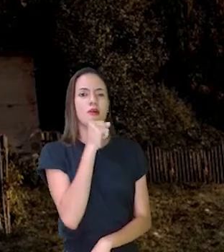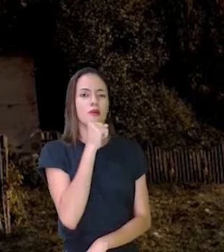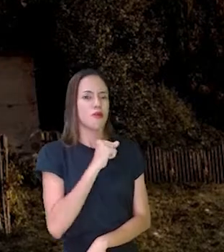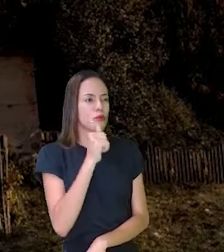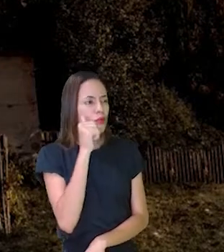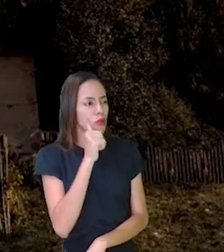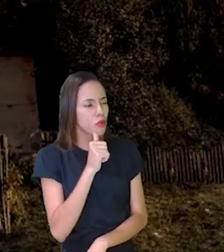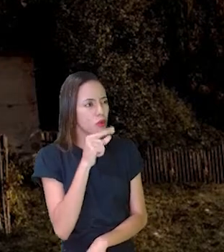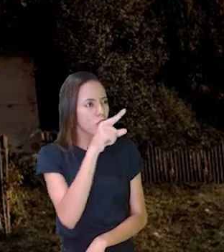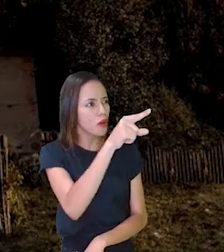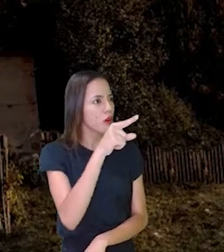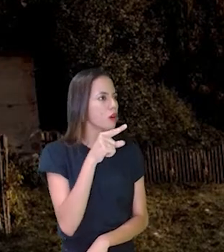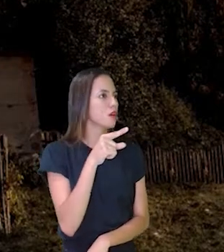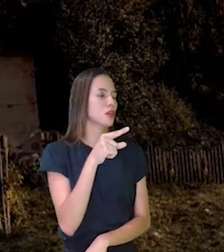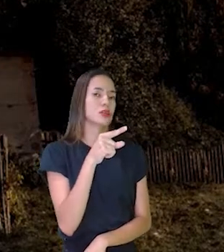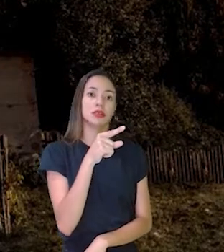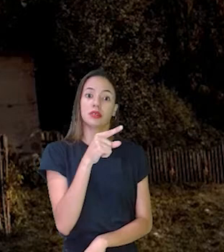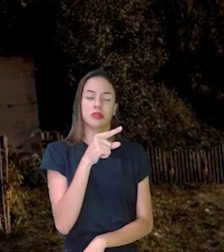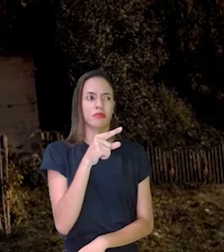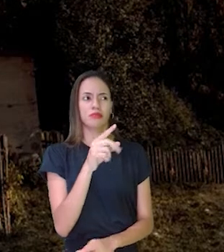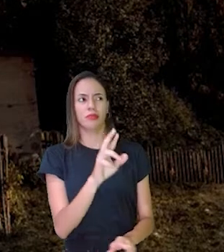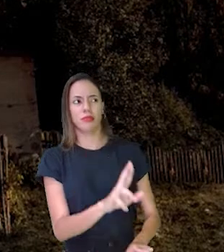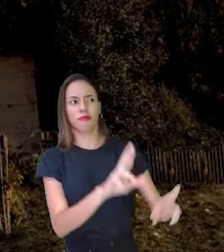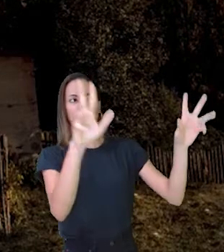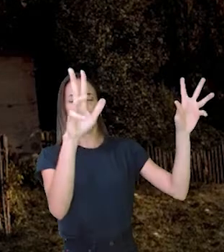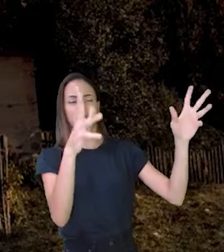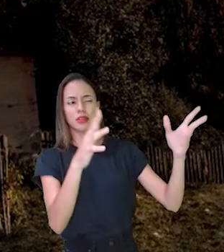Como você está Tão diferente